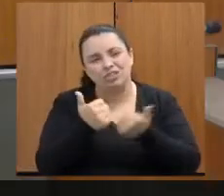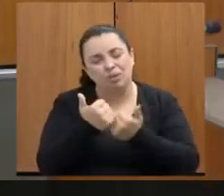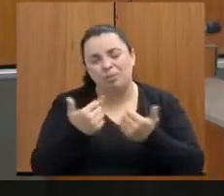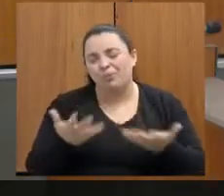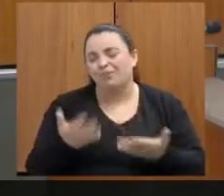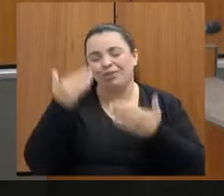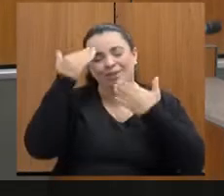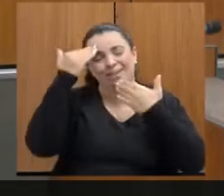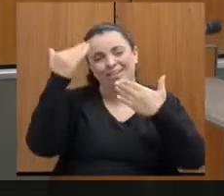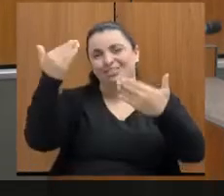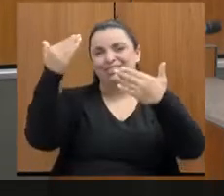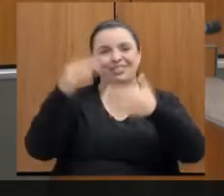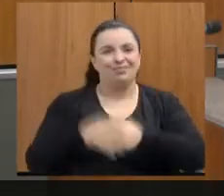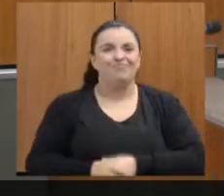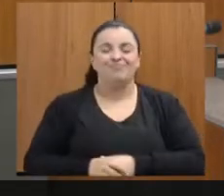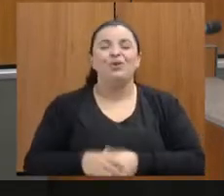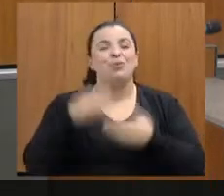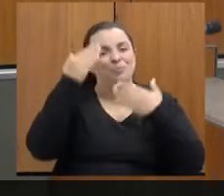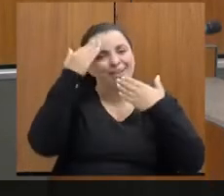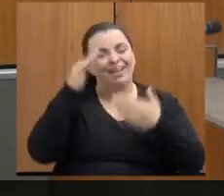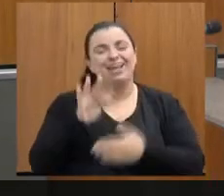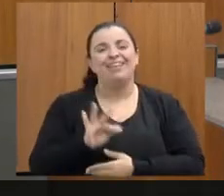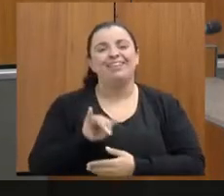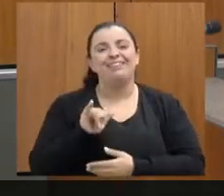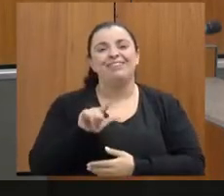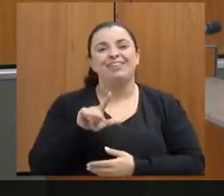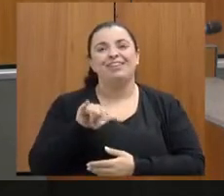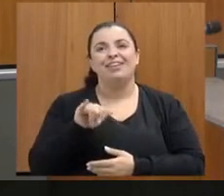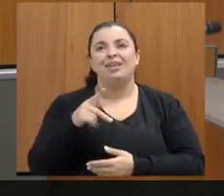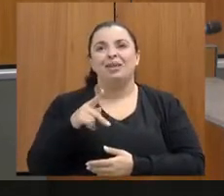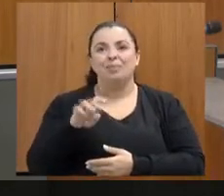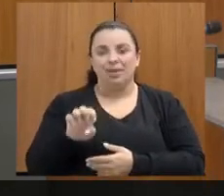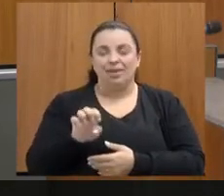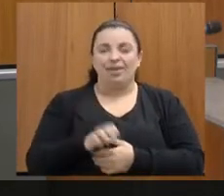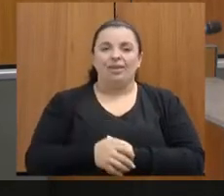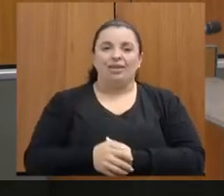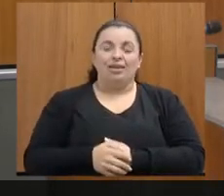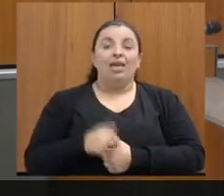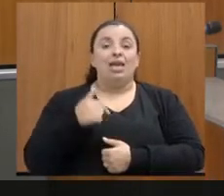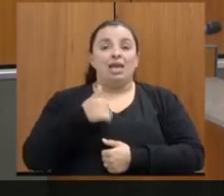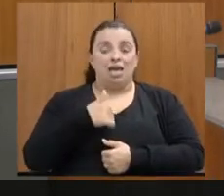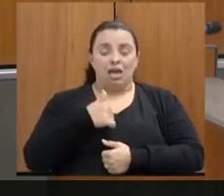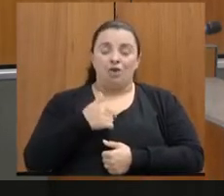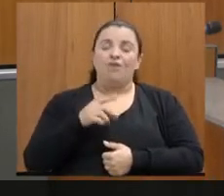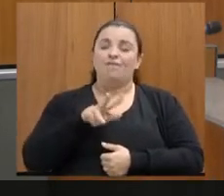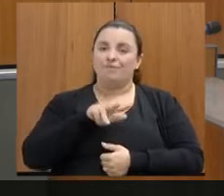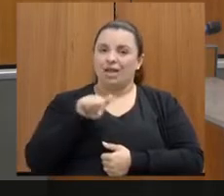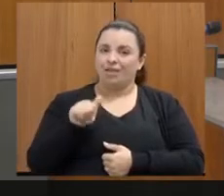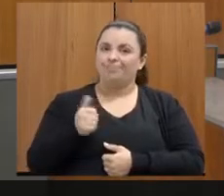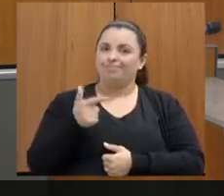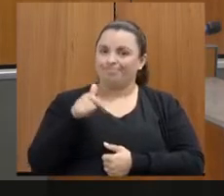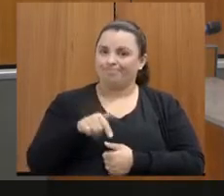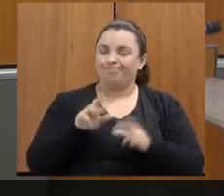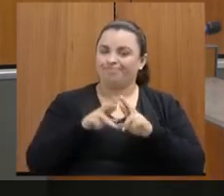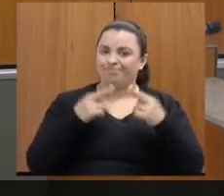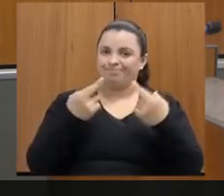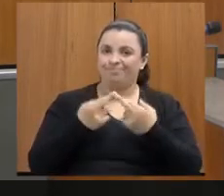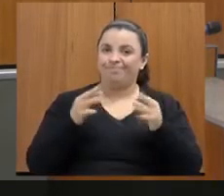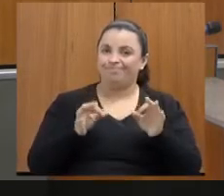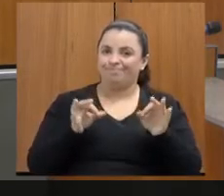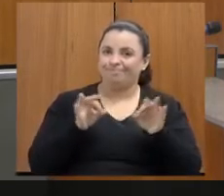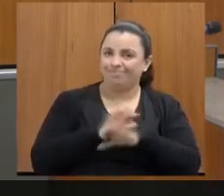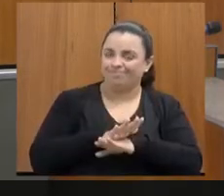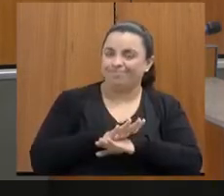Muito obrigada, Felipe. E eu vou encerrar aqui a nossa reunião de convidados